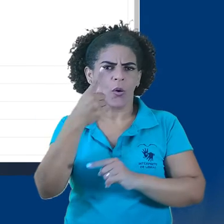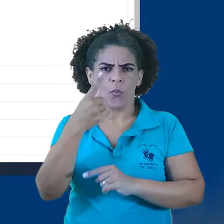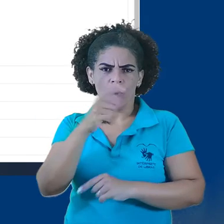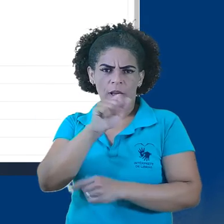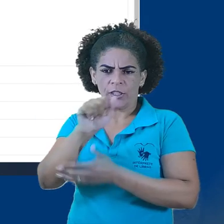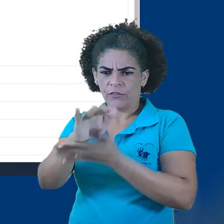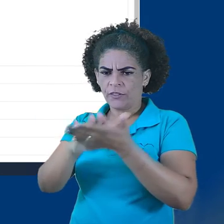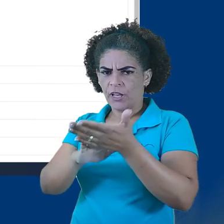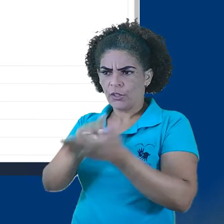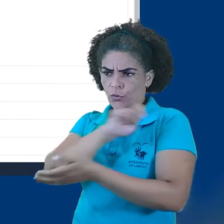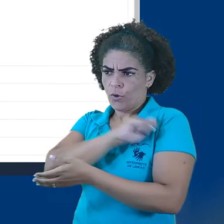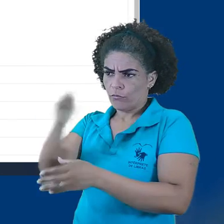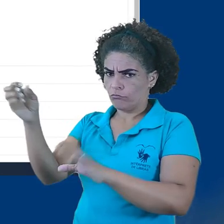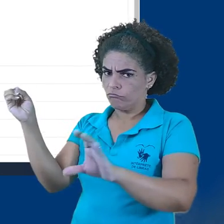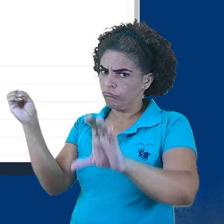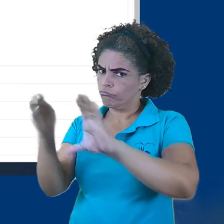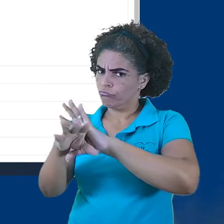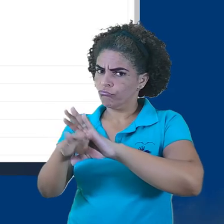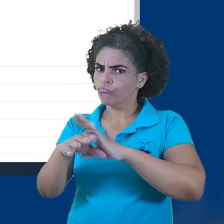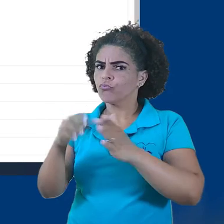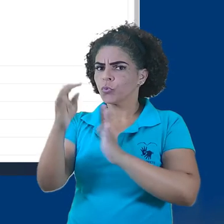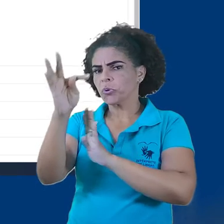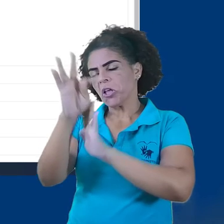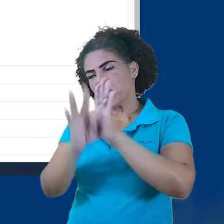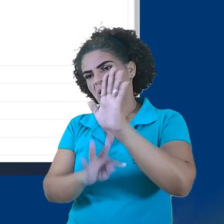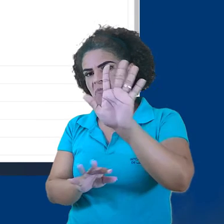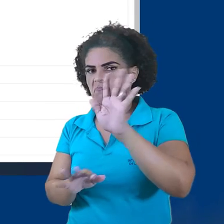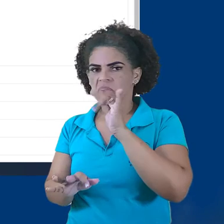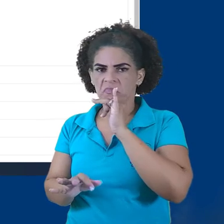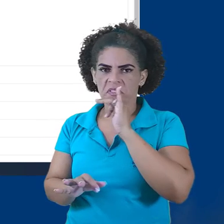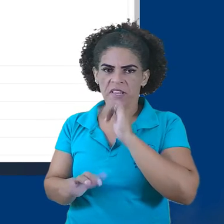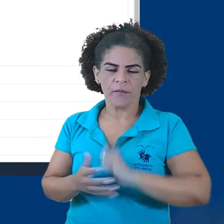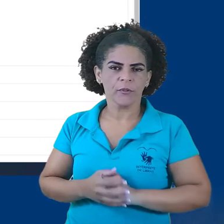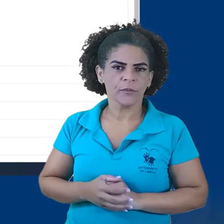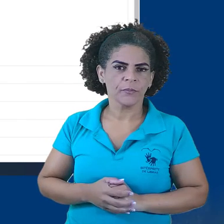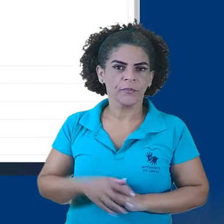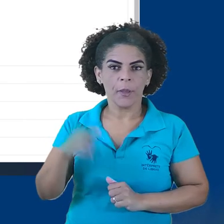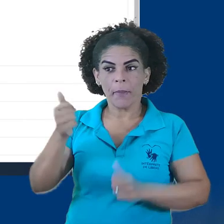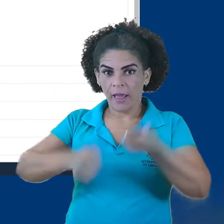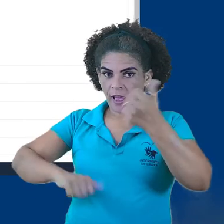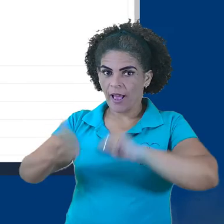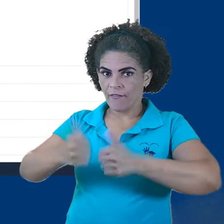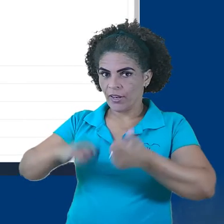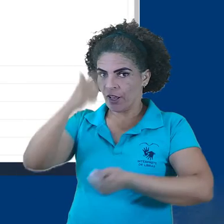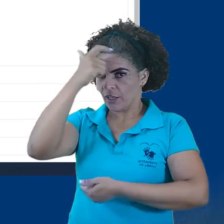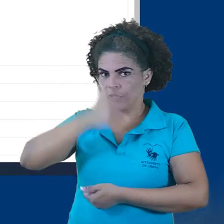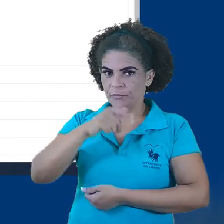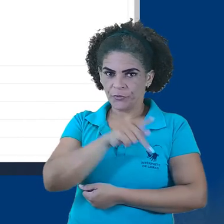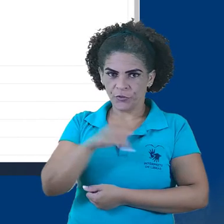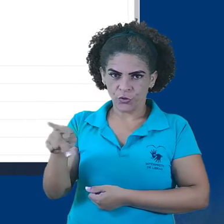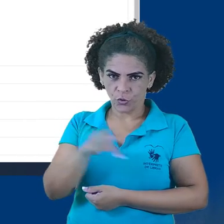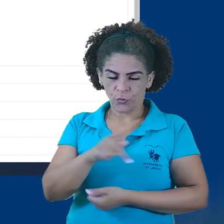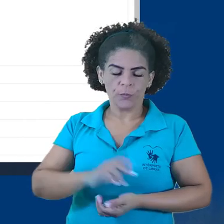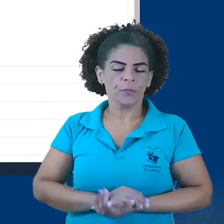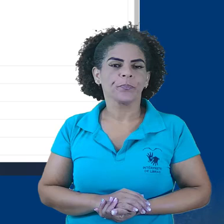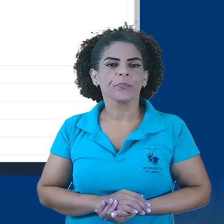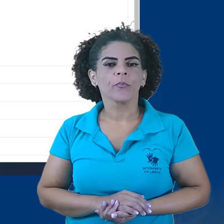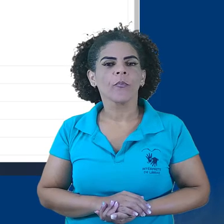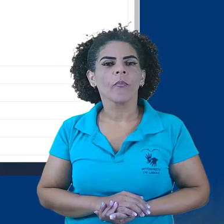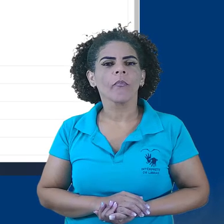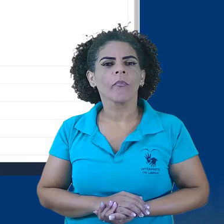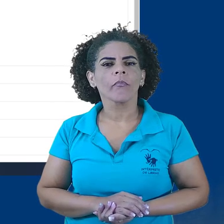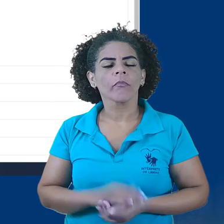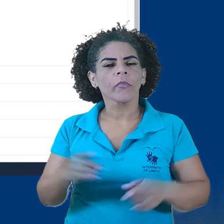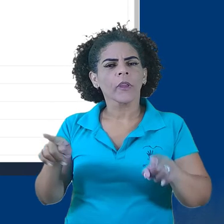Em uma tarefa, um estudante deve enviar um documento de texto, por exemplo, para ser avaliado